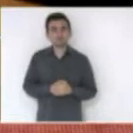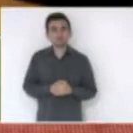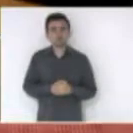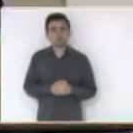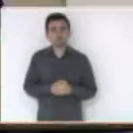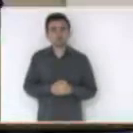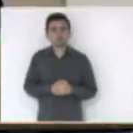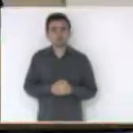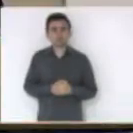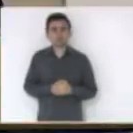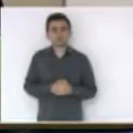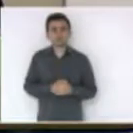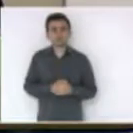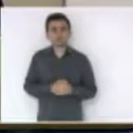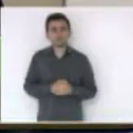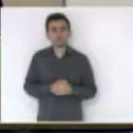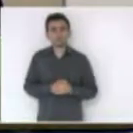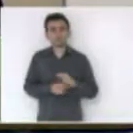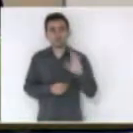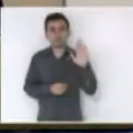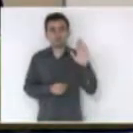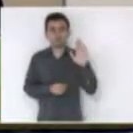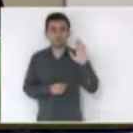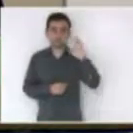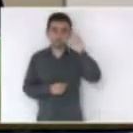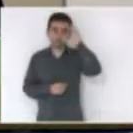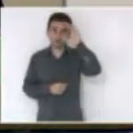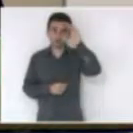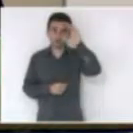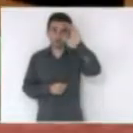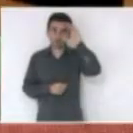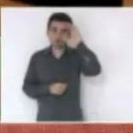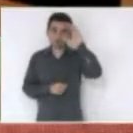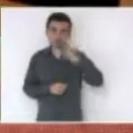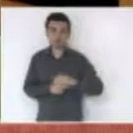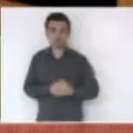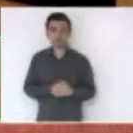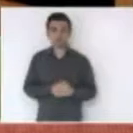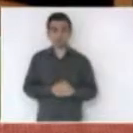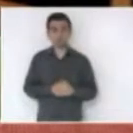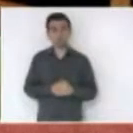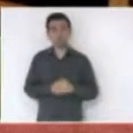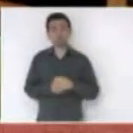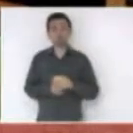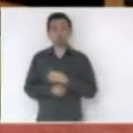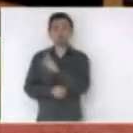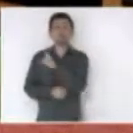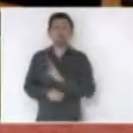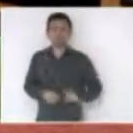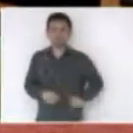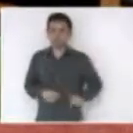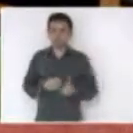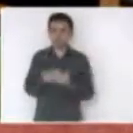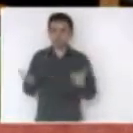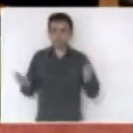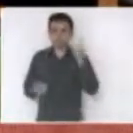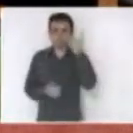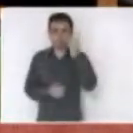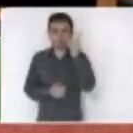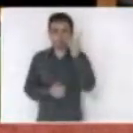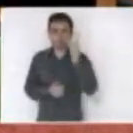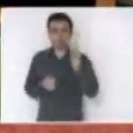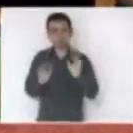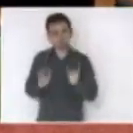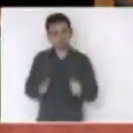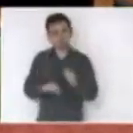uma palavra o deputado Fernando Corujo senhor presidente e senhores parlamentares nós